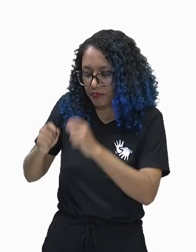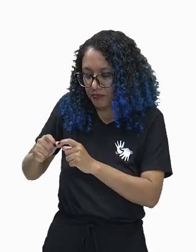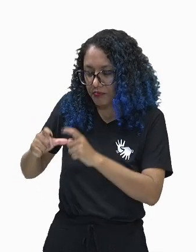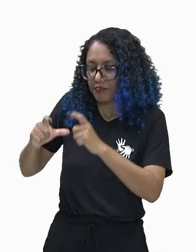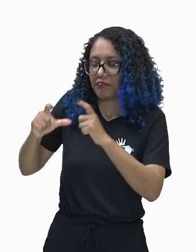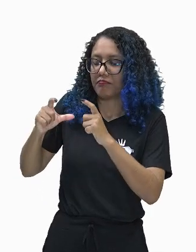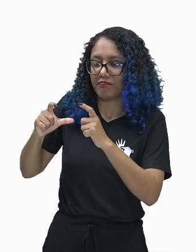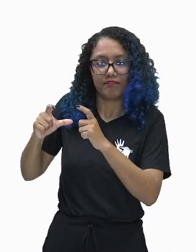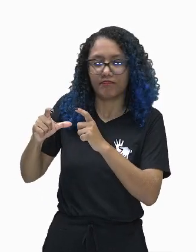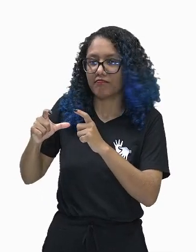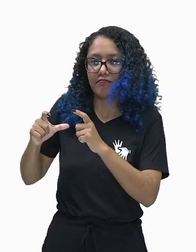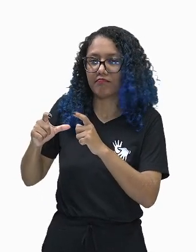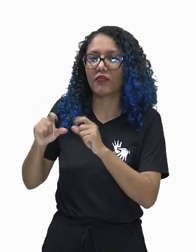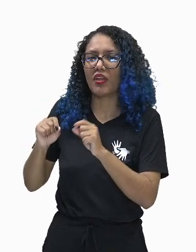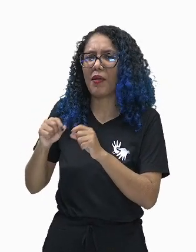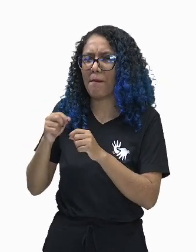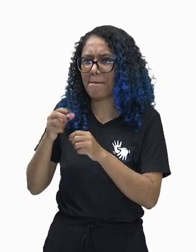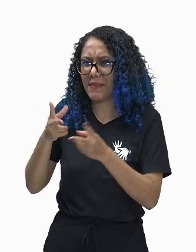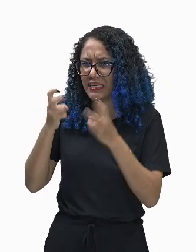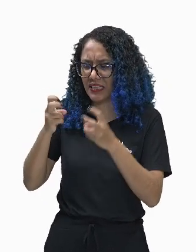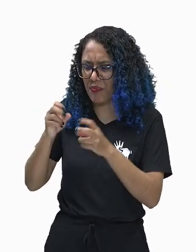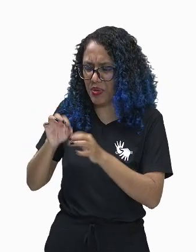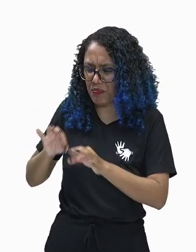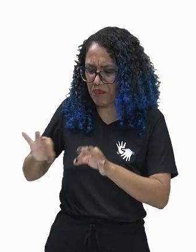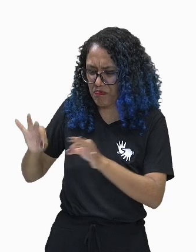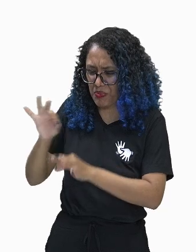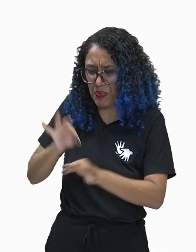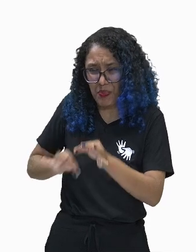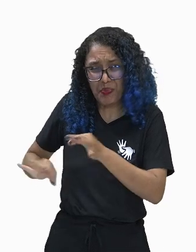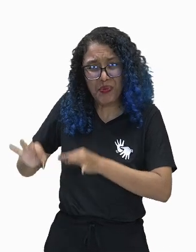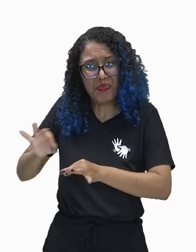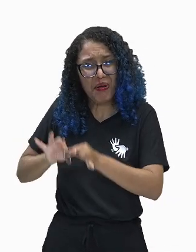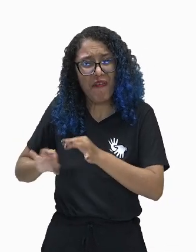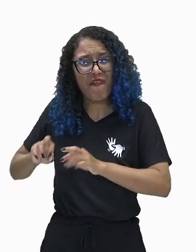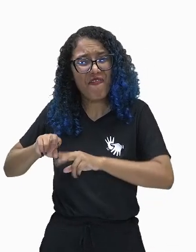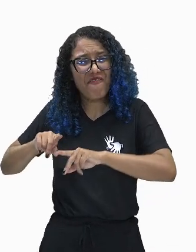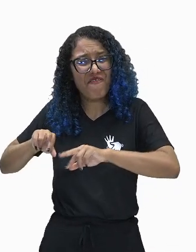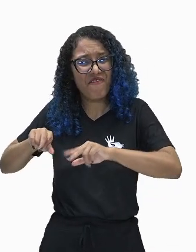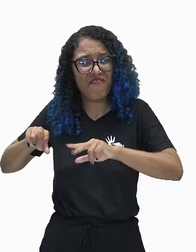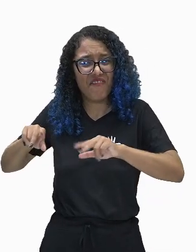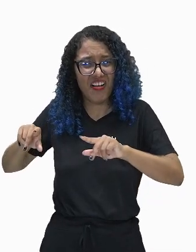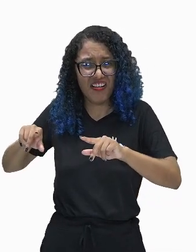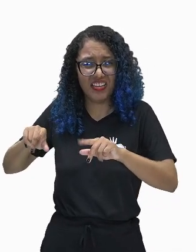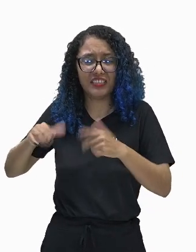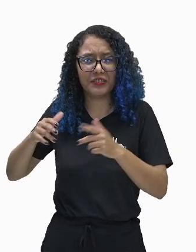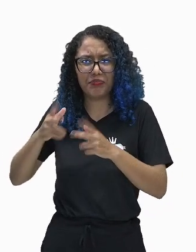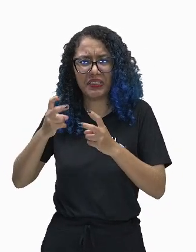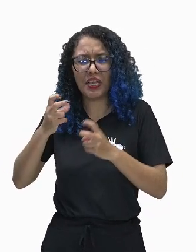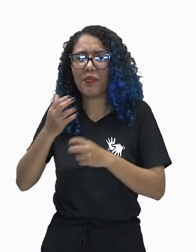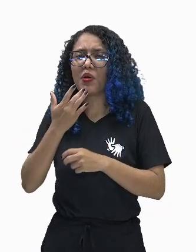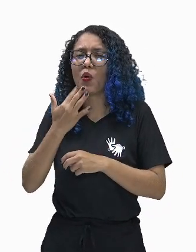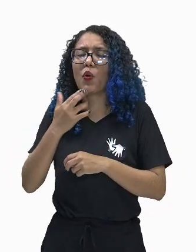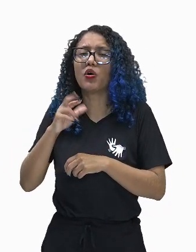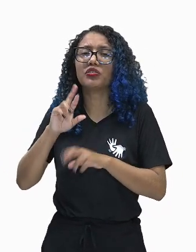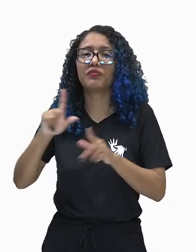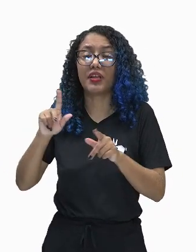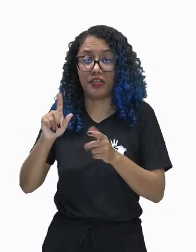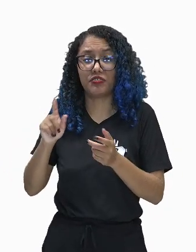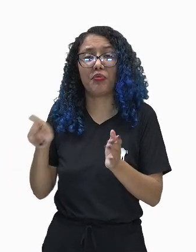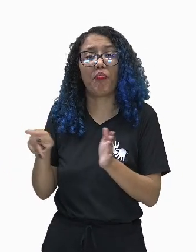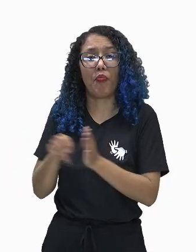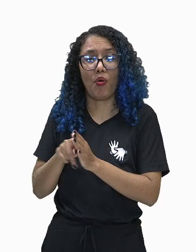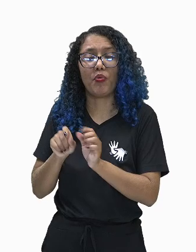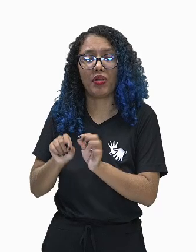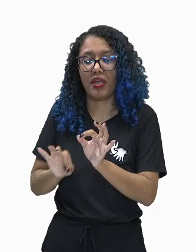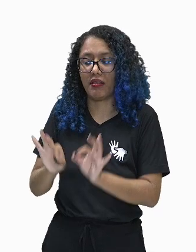células, a coloração, percebam, é diferente. Essa coloração faz parte da preparação da amostra,